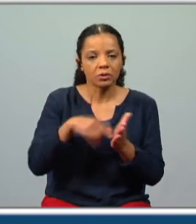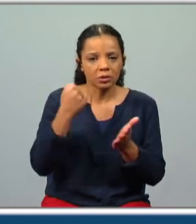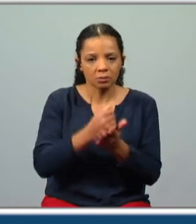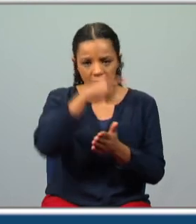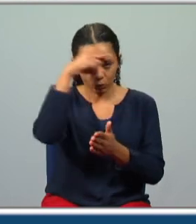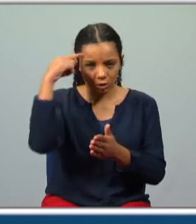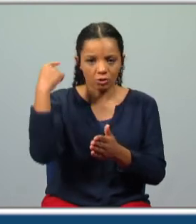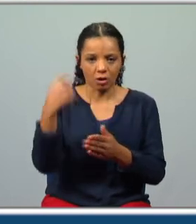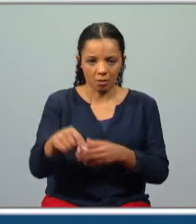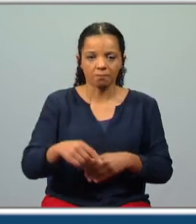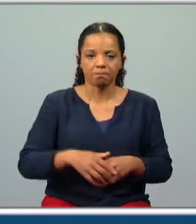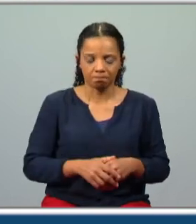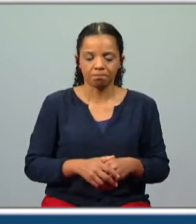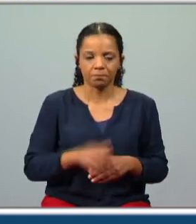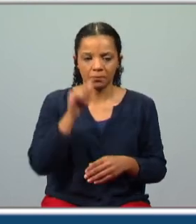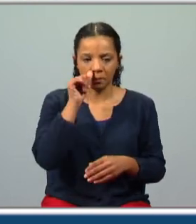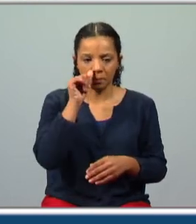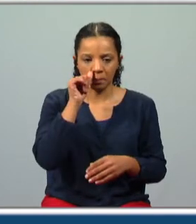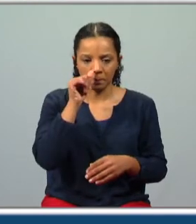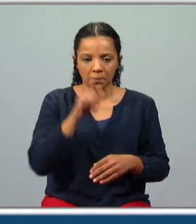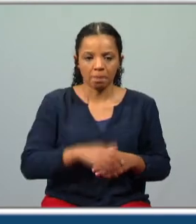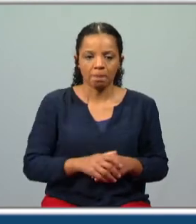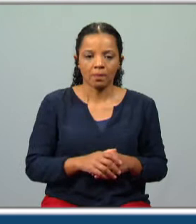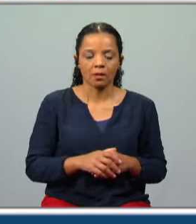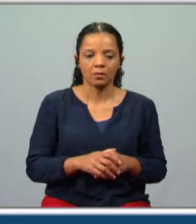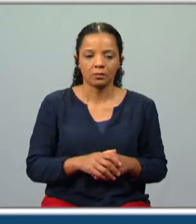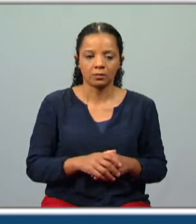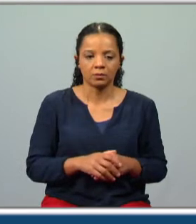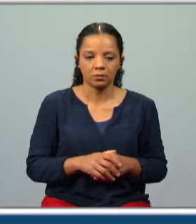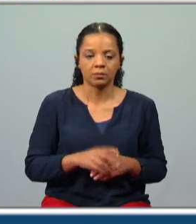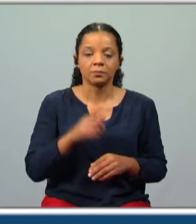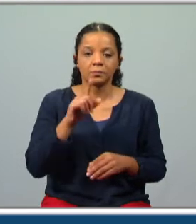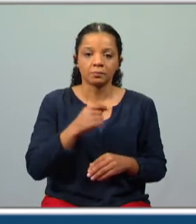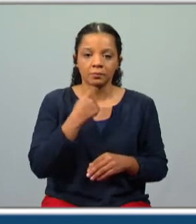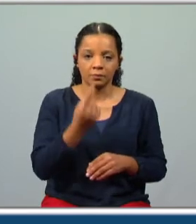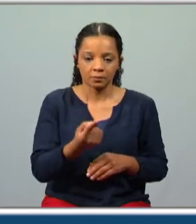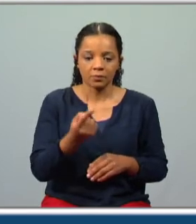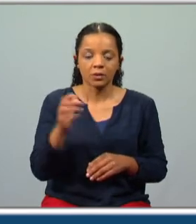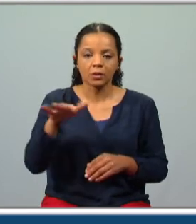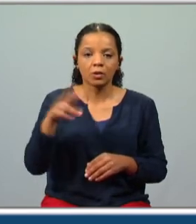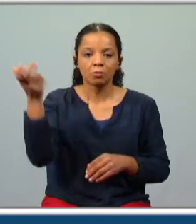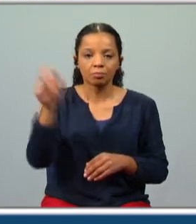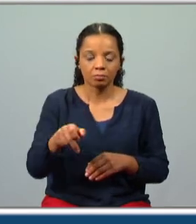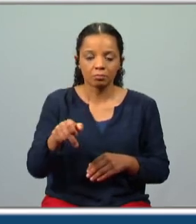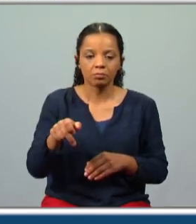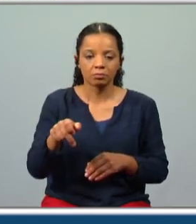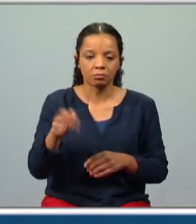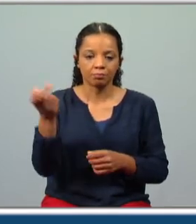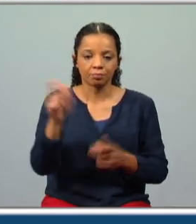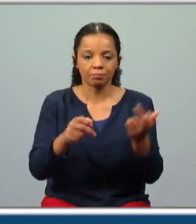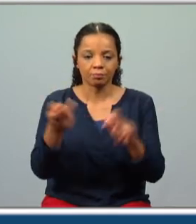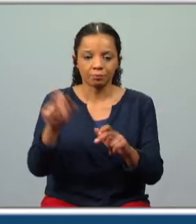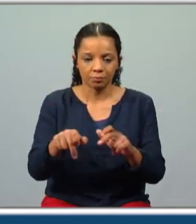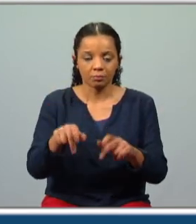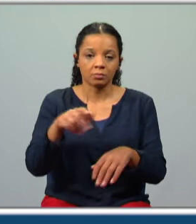dificuldades em contornar este cabo e vai referir os tais acontecimentos que ocorreram entretanto